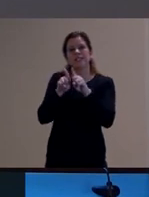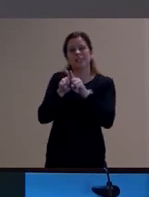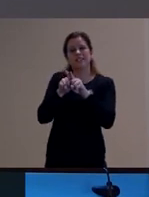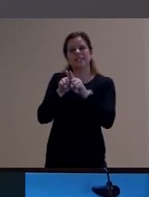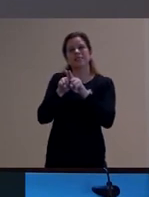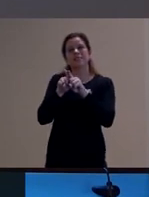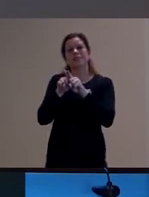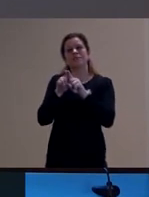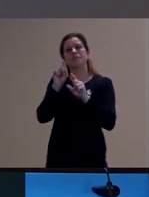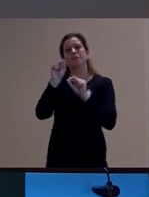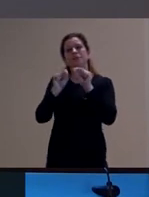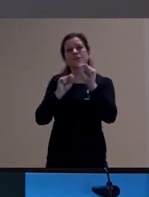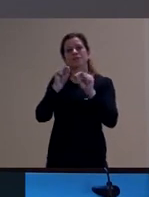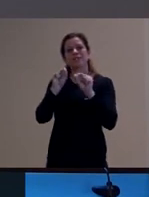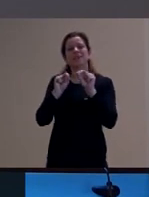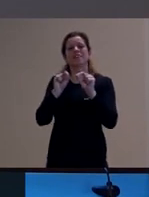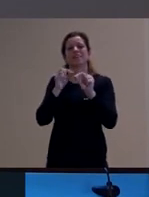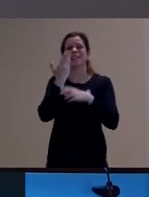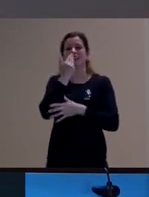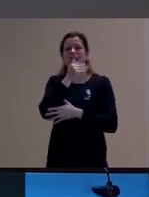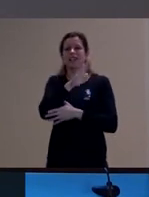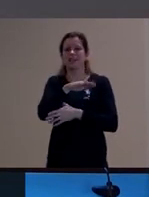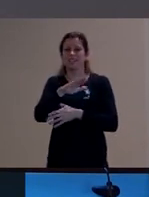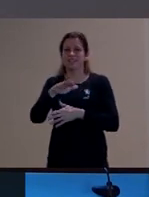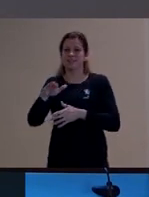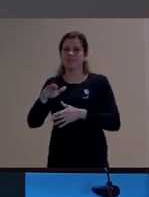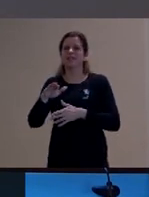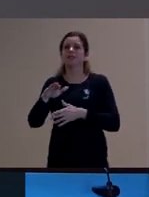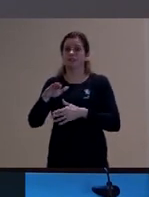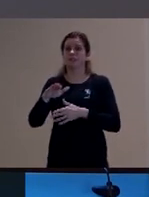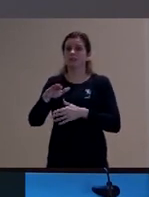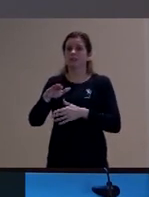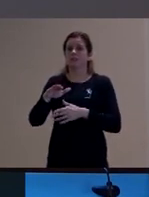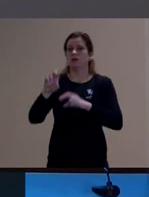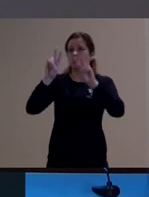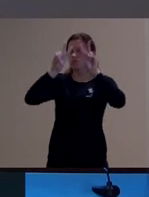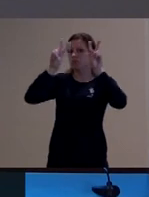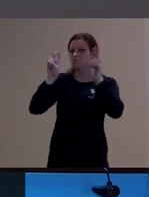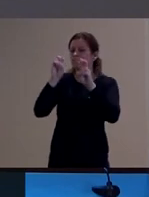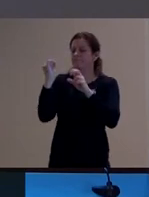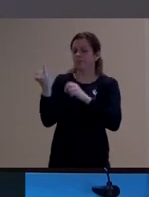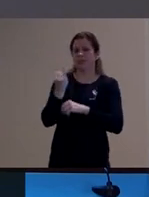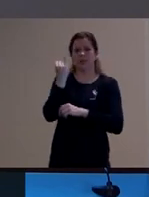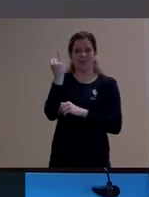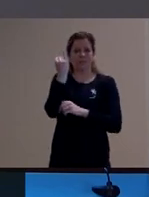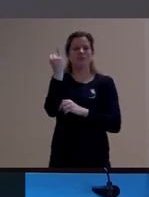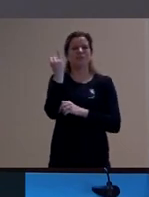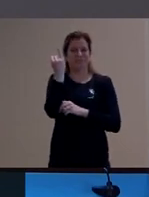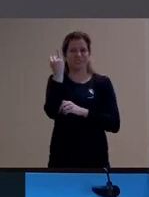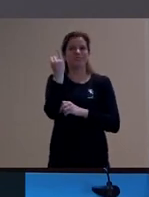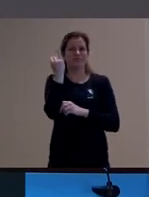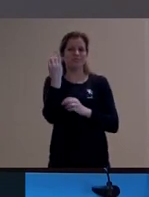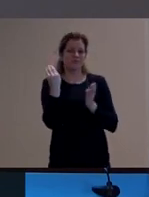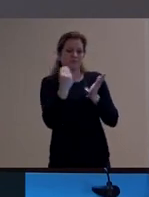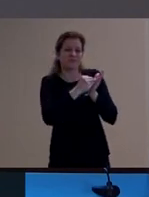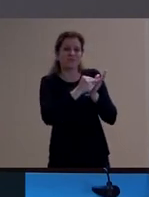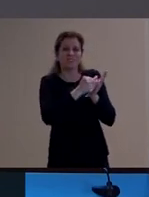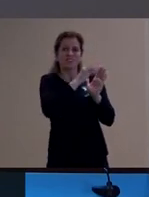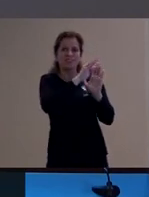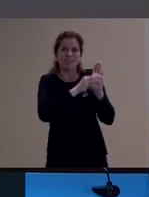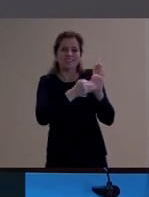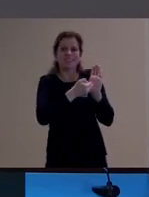a infância vai se colocar como um tema importante na obra dele como vai aparecer em